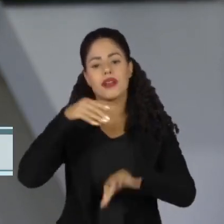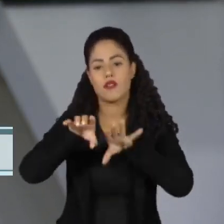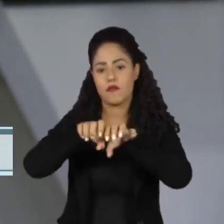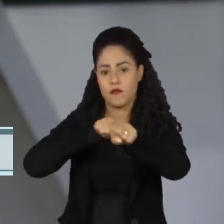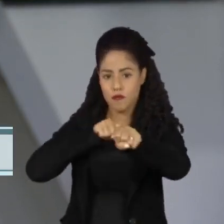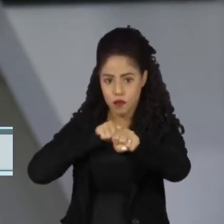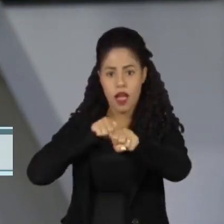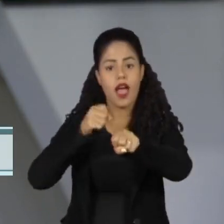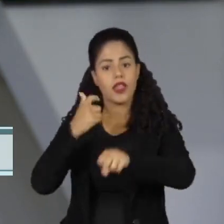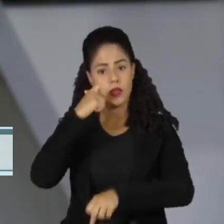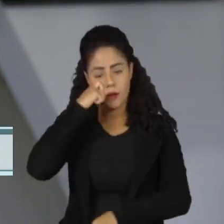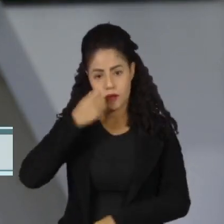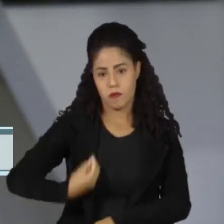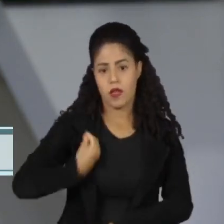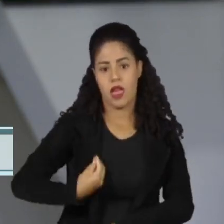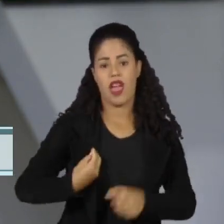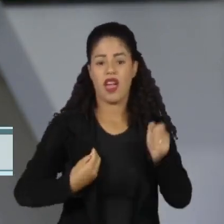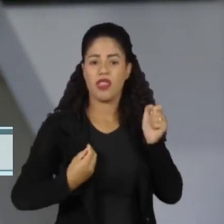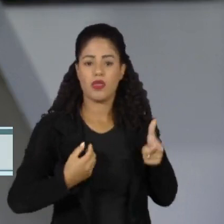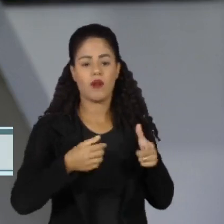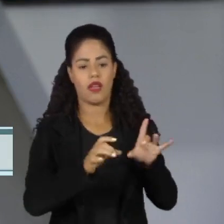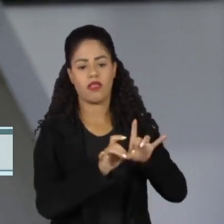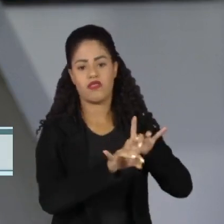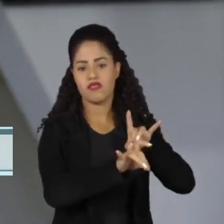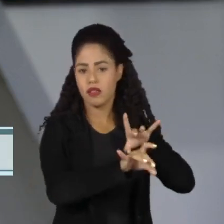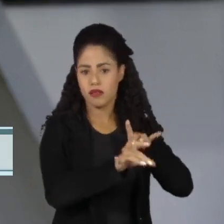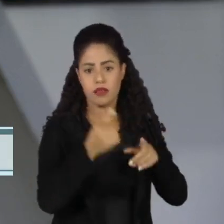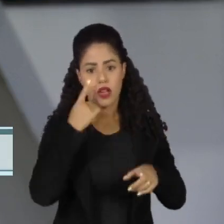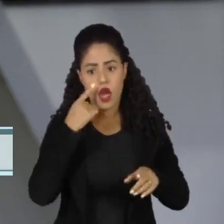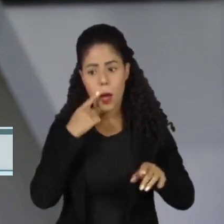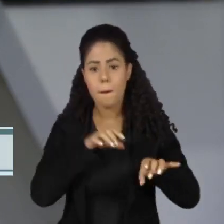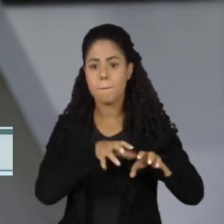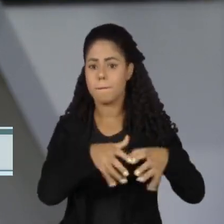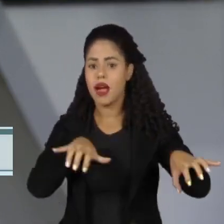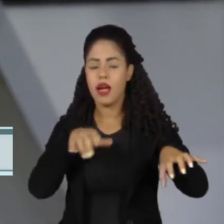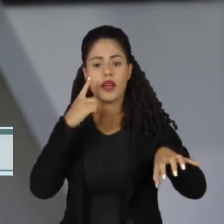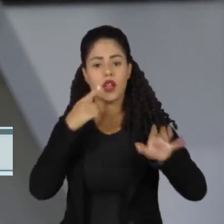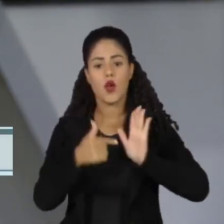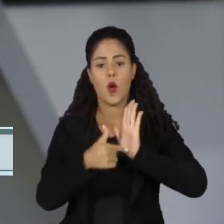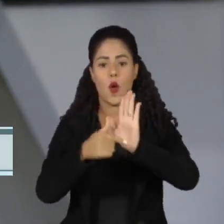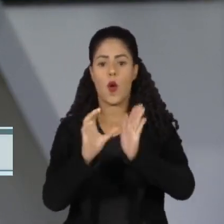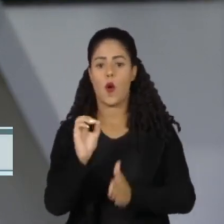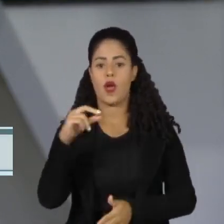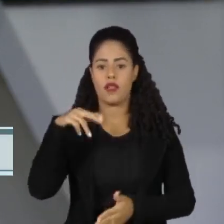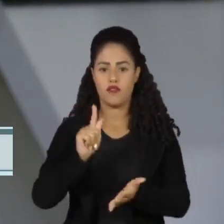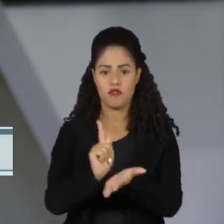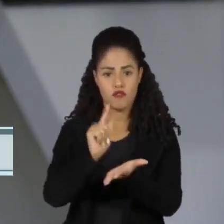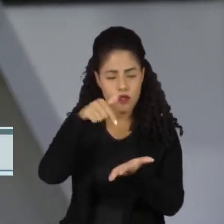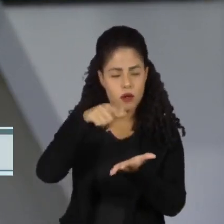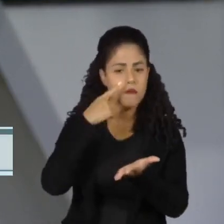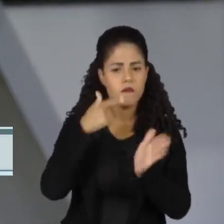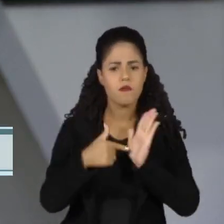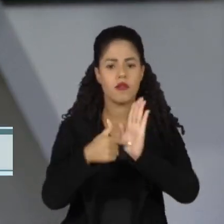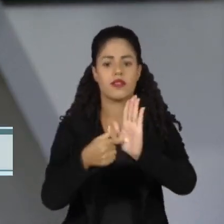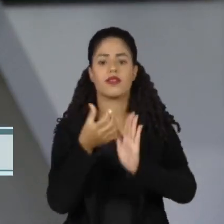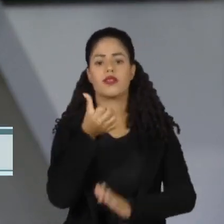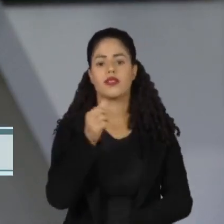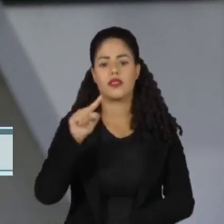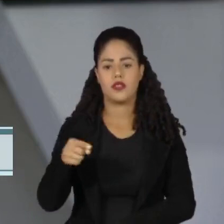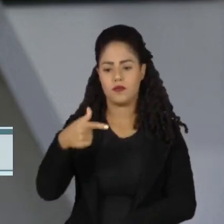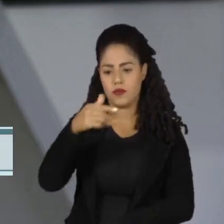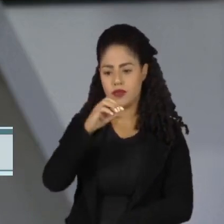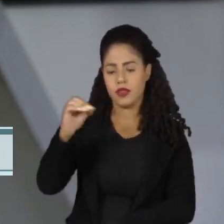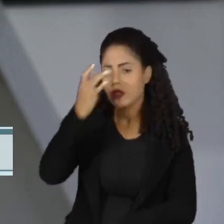cursos presenciais do que nos à distância. O estudo encomendado pela ONG Todos pela Educação ouviu 6.700